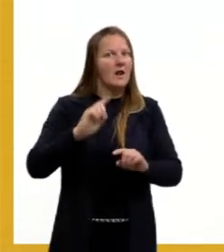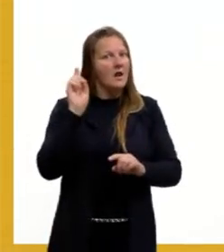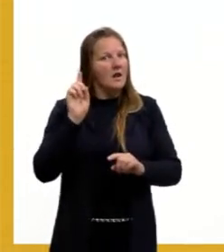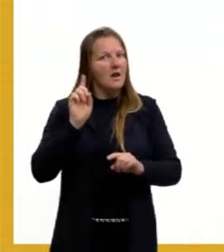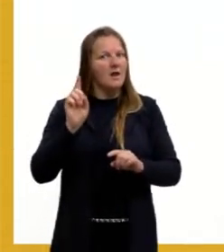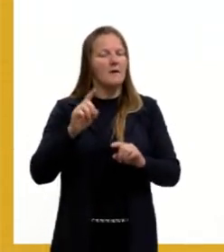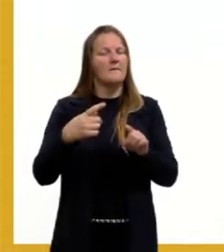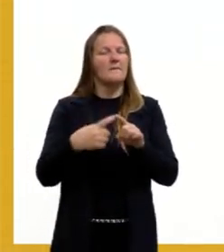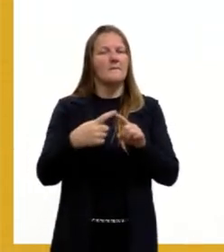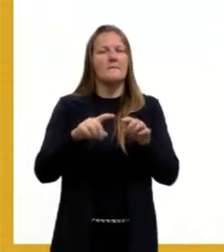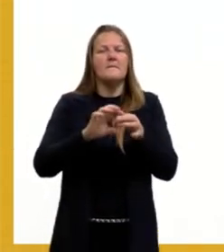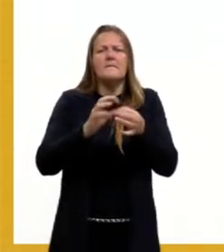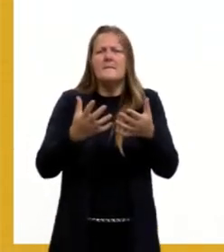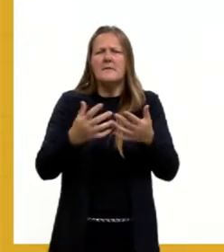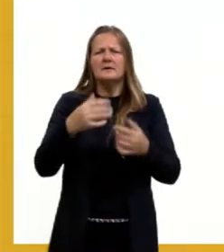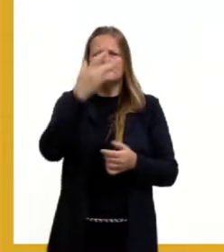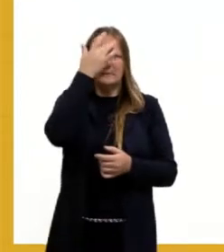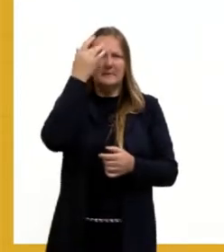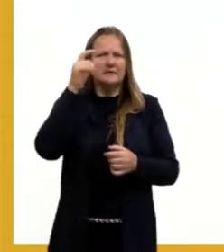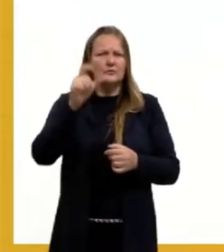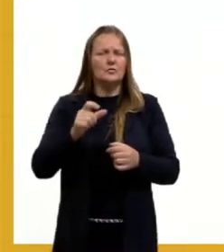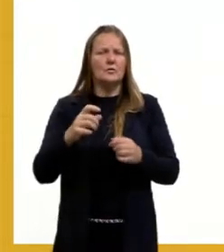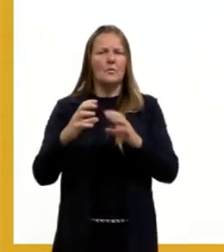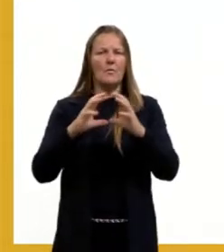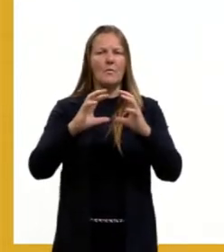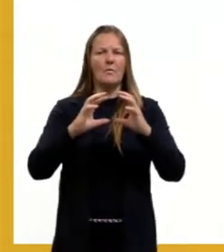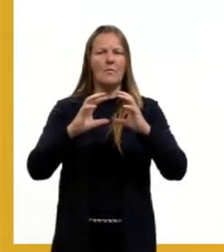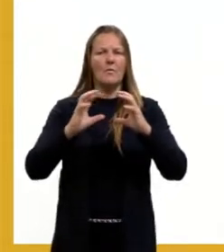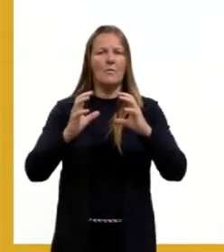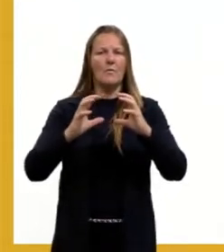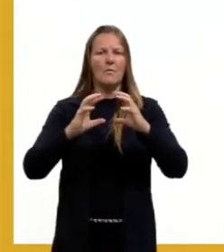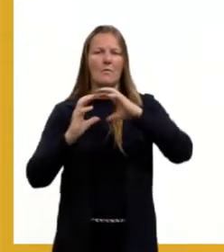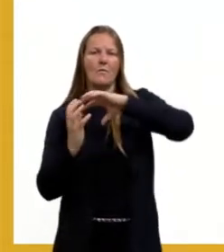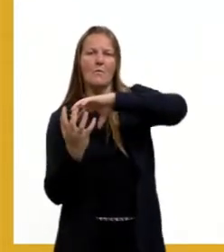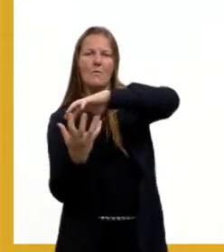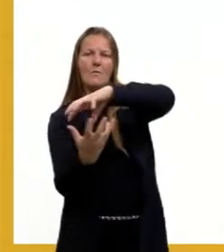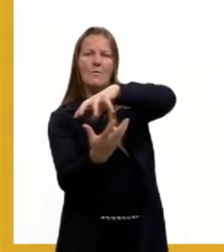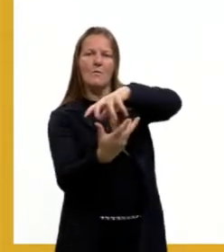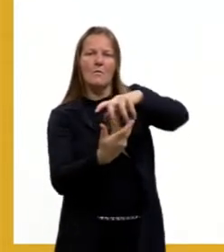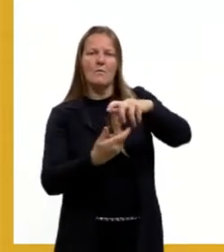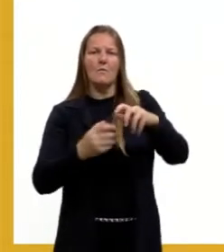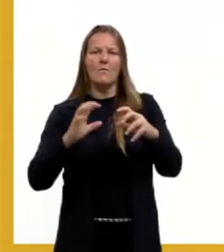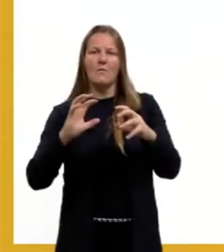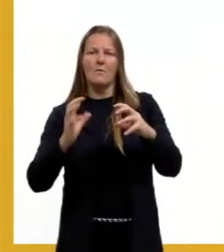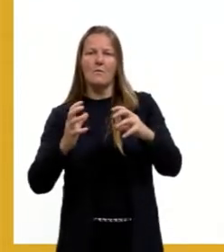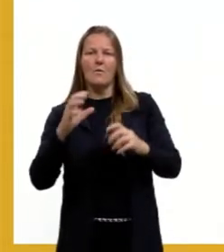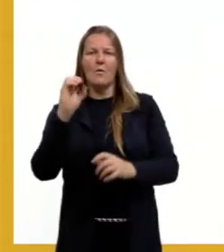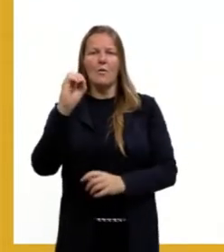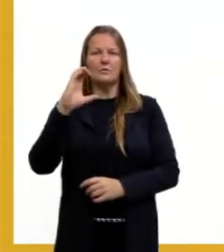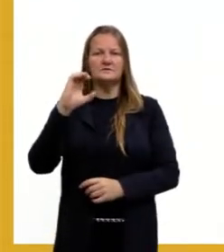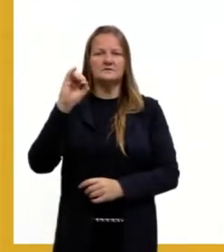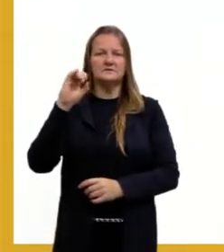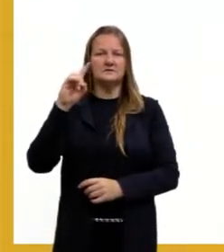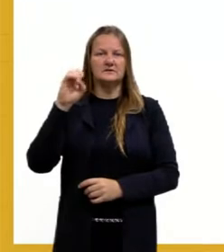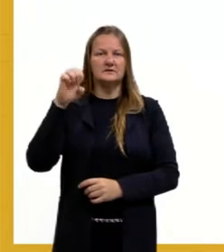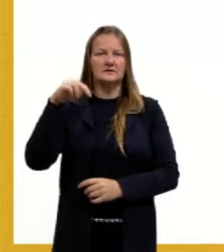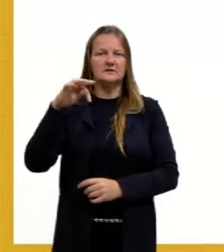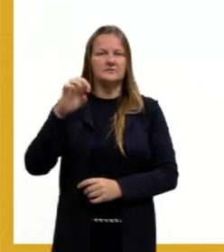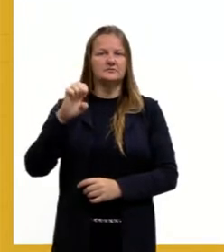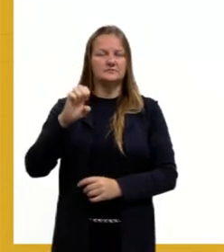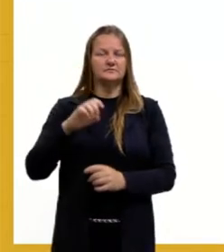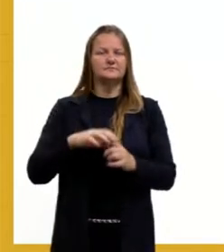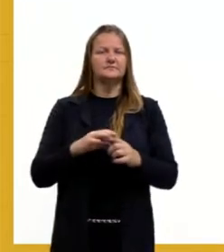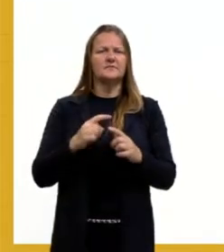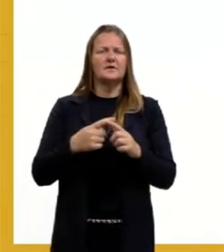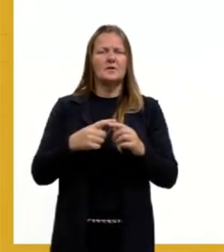às questões do Ocidente, né, então ele era bem ocidentalizado no Irã, as mulheres andavam com roupas